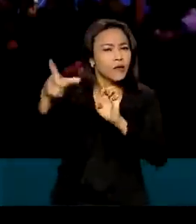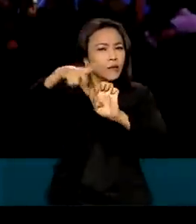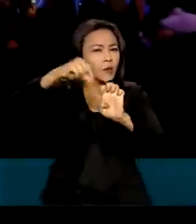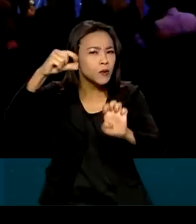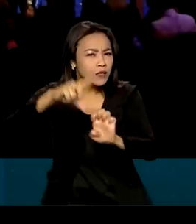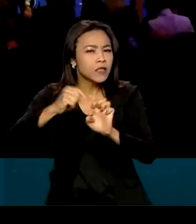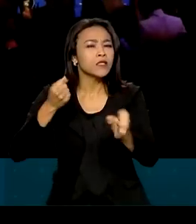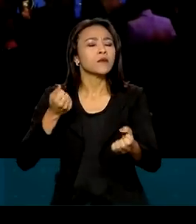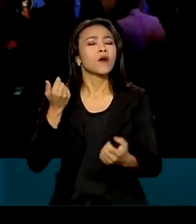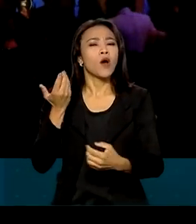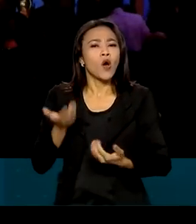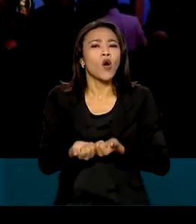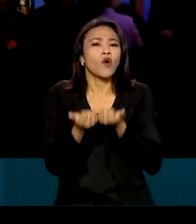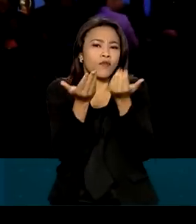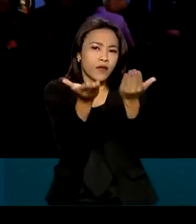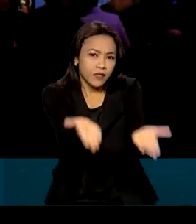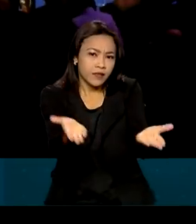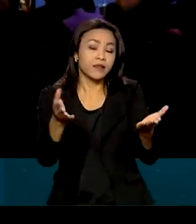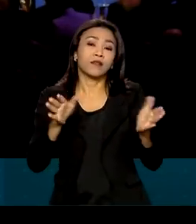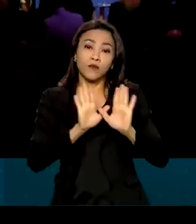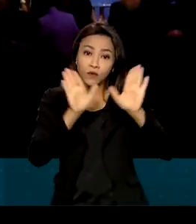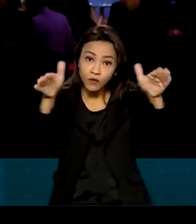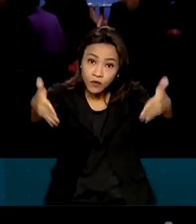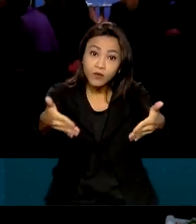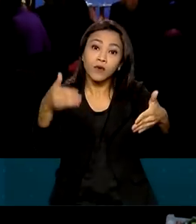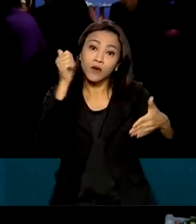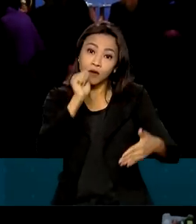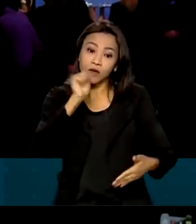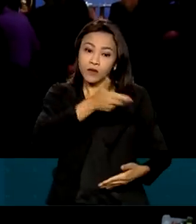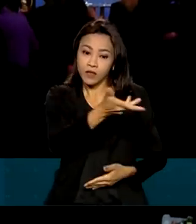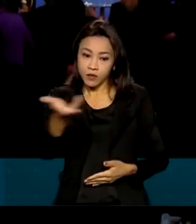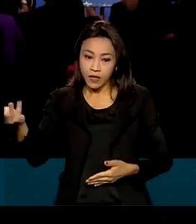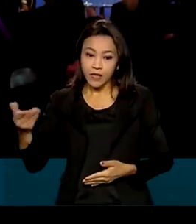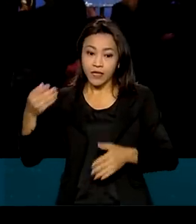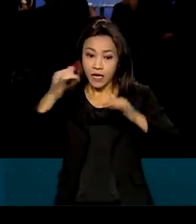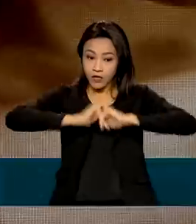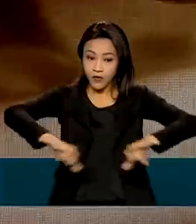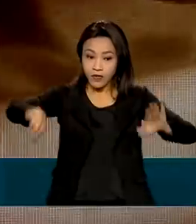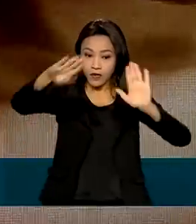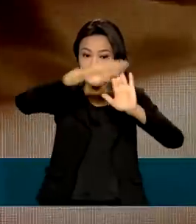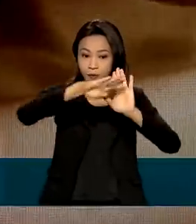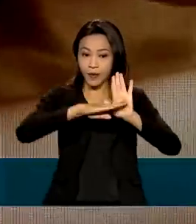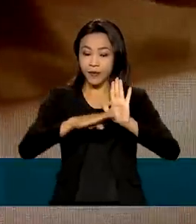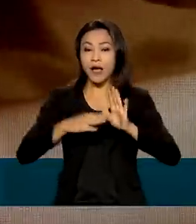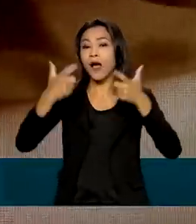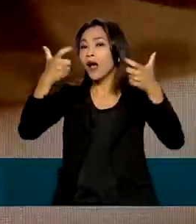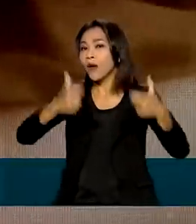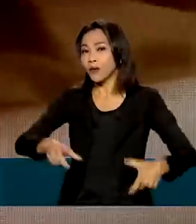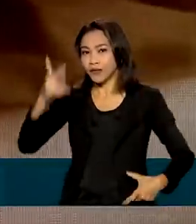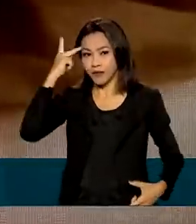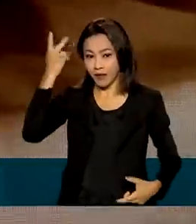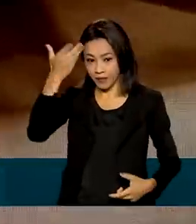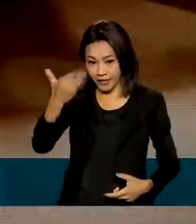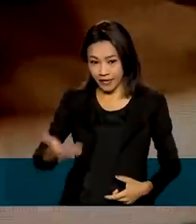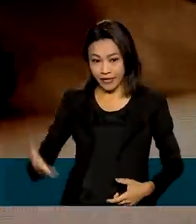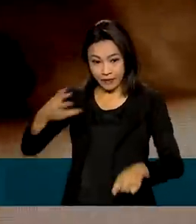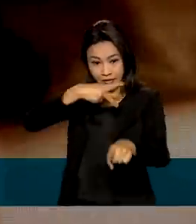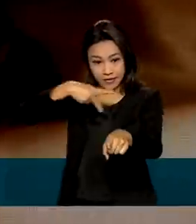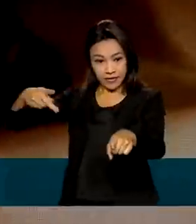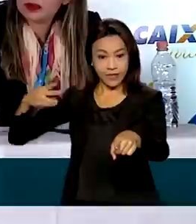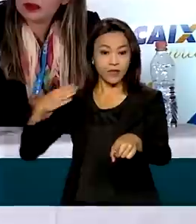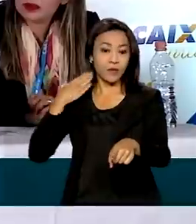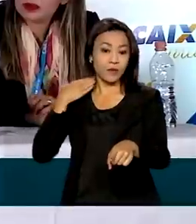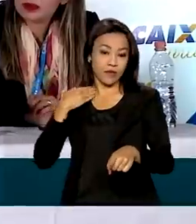serviços bancários destinados ao público feminino. O lançamento do programa foi feito em São Paulo pela presidente da Caixa, Daniela